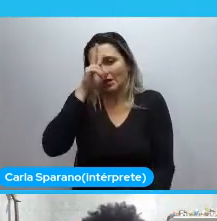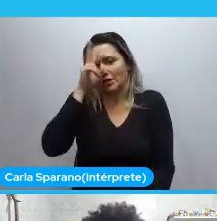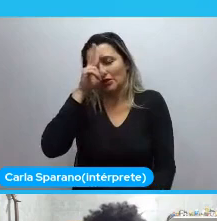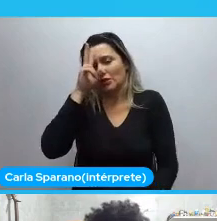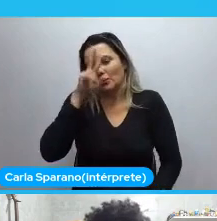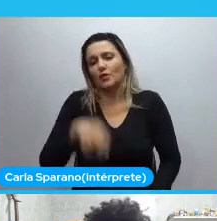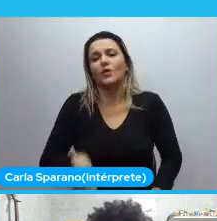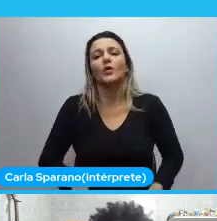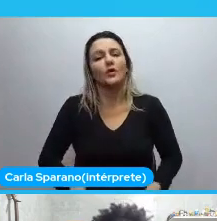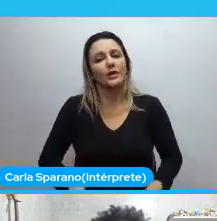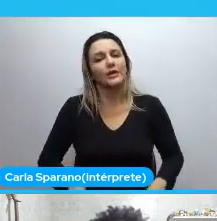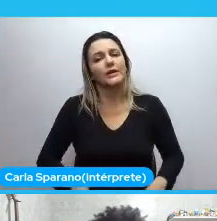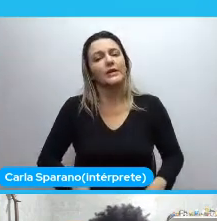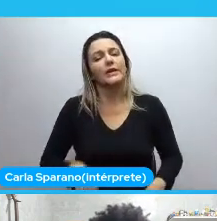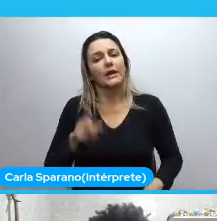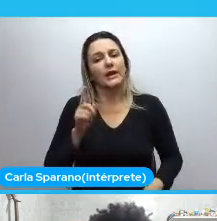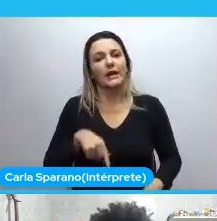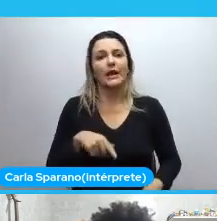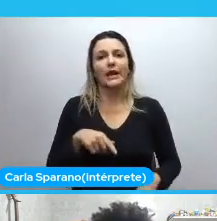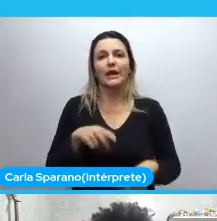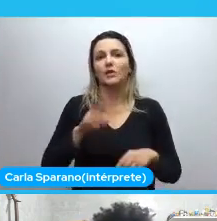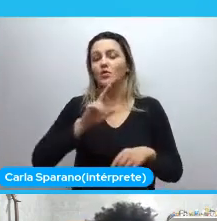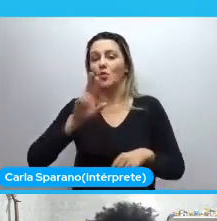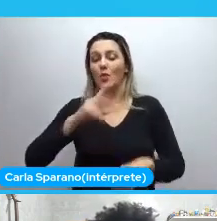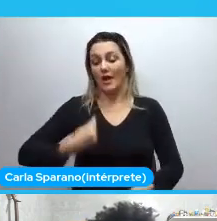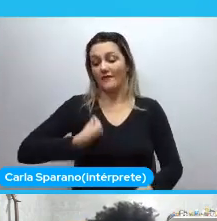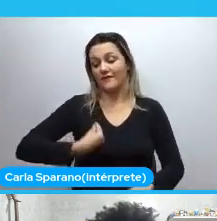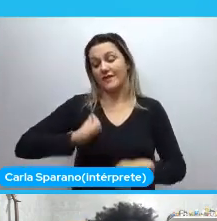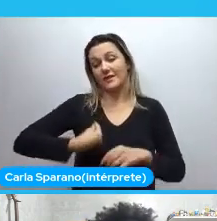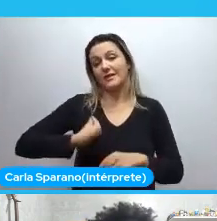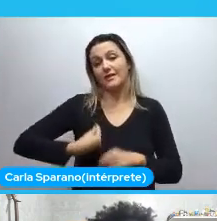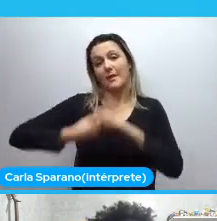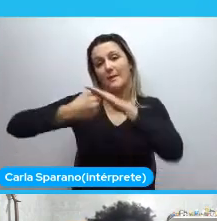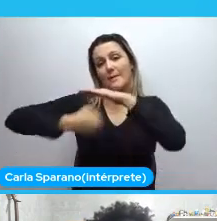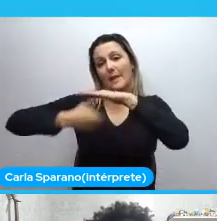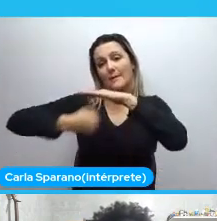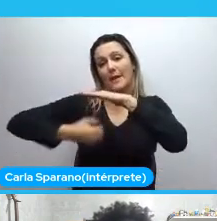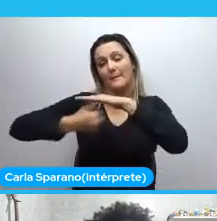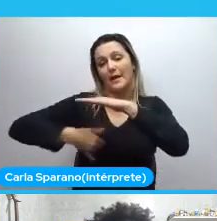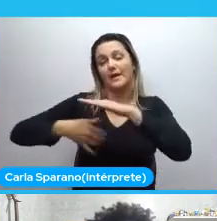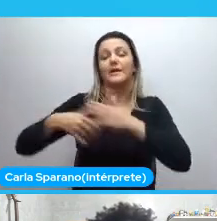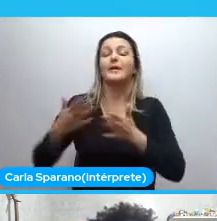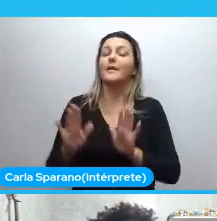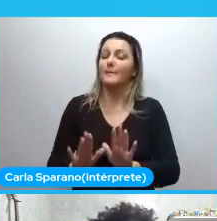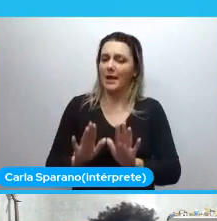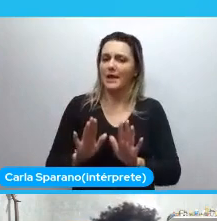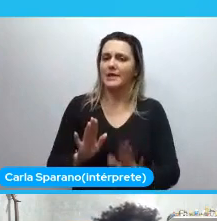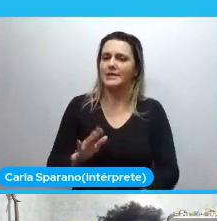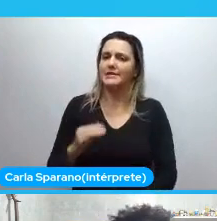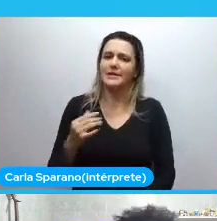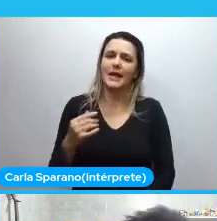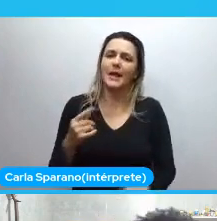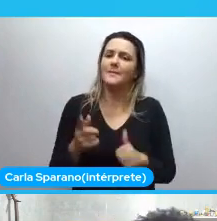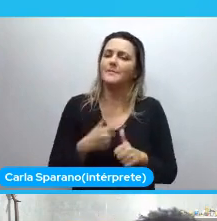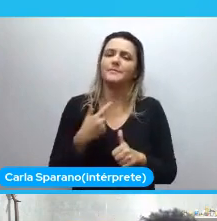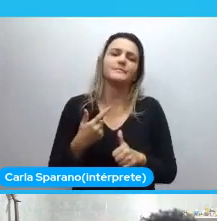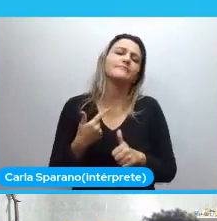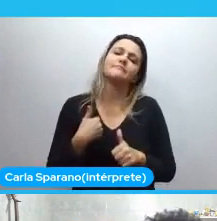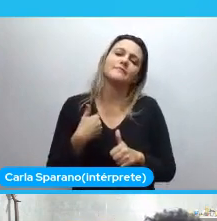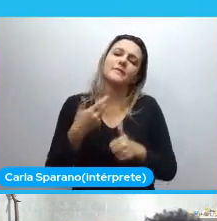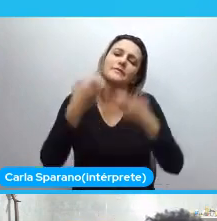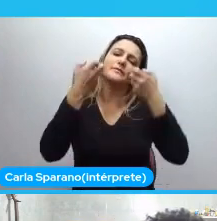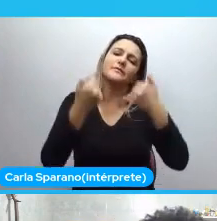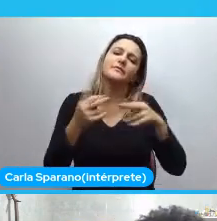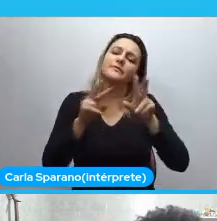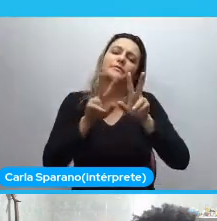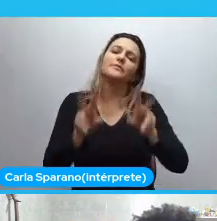forma. Não necessariamente. Uma biografia. Mas de alguma forma. Está contando isso. E aí. Eu acho que a primeira coisa. Que eu posso dizer. Sobre